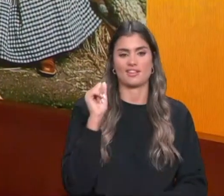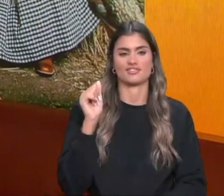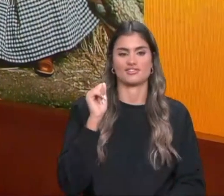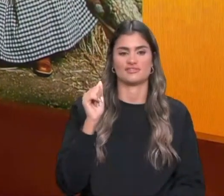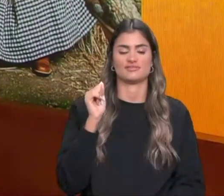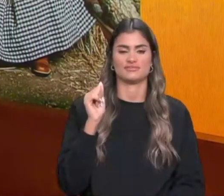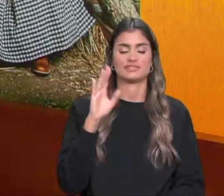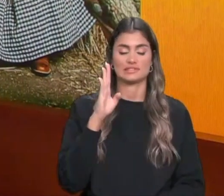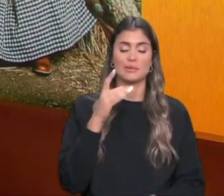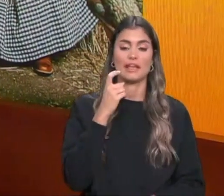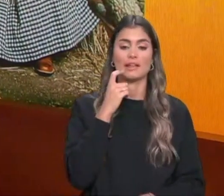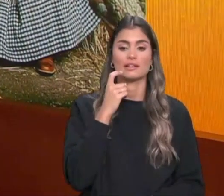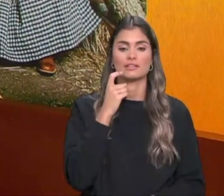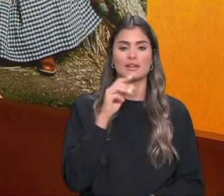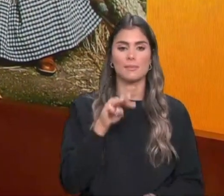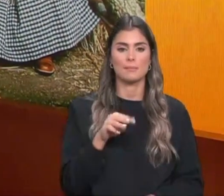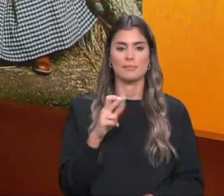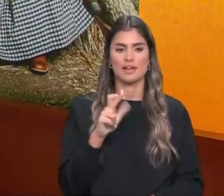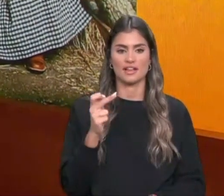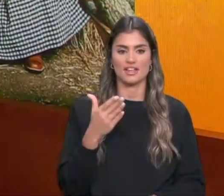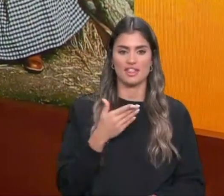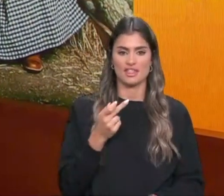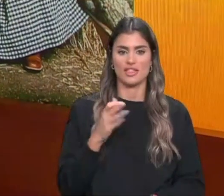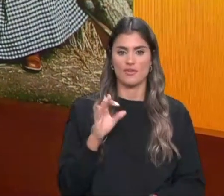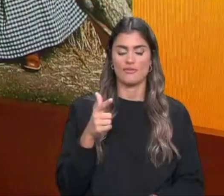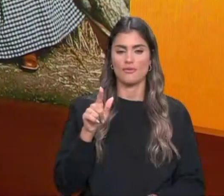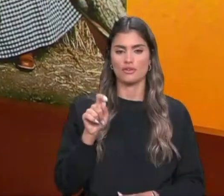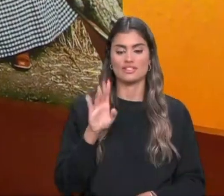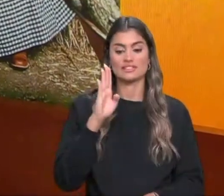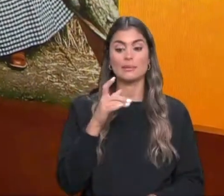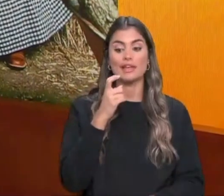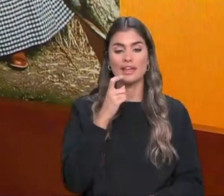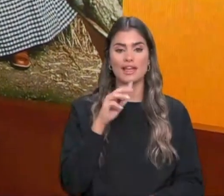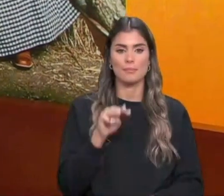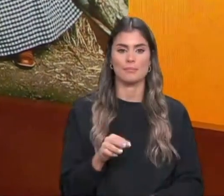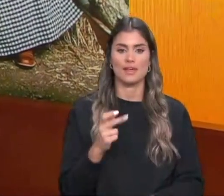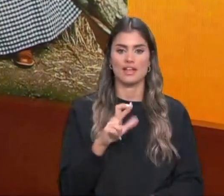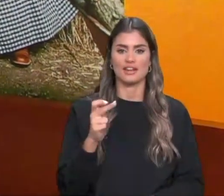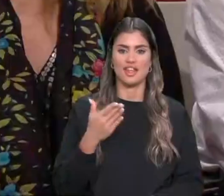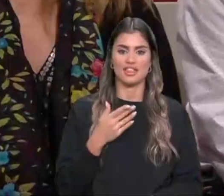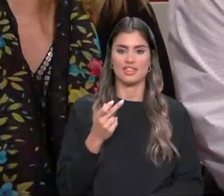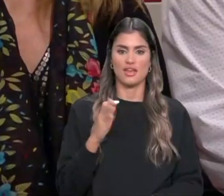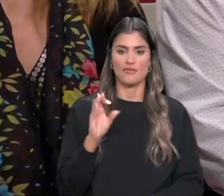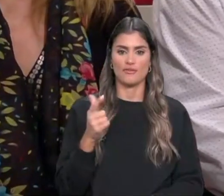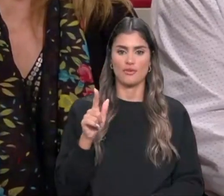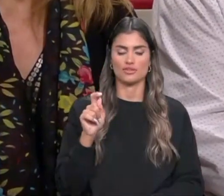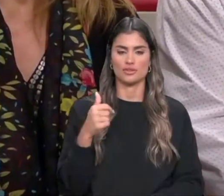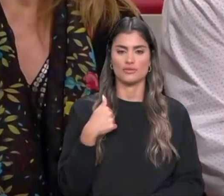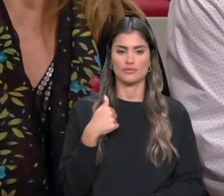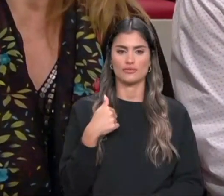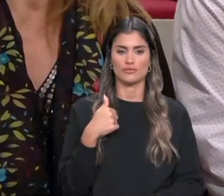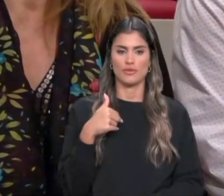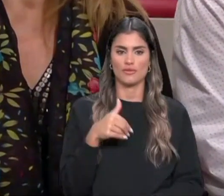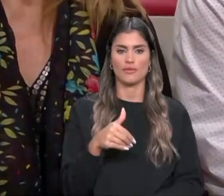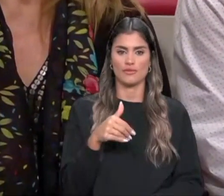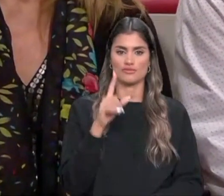Sabem quem é? Maria da Fonte. Certo! Pode ser em cor, sabem quem é? Maria da Fonte! Pronto, já vou provar um bocadinho da receita da Cristina